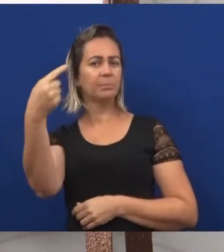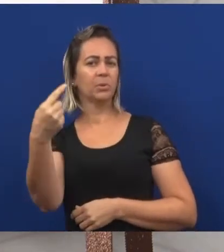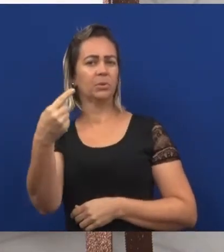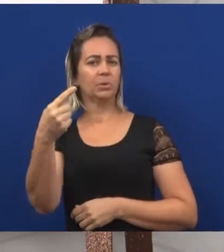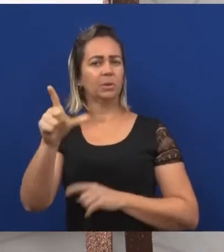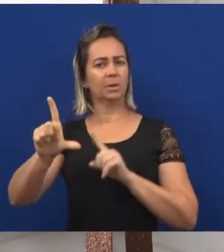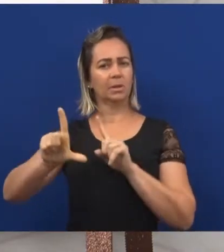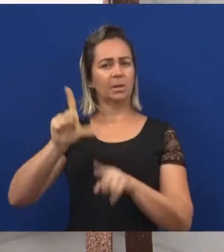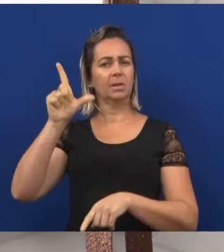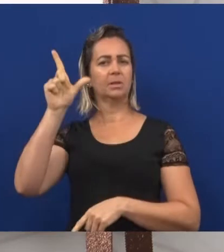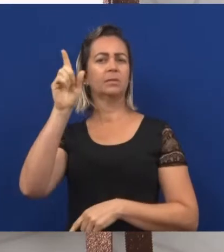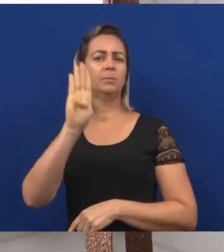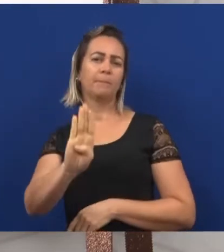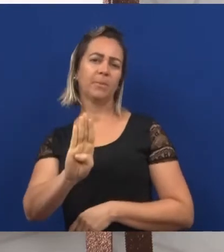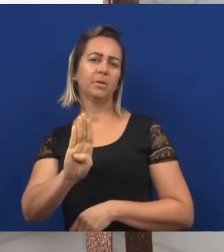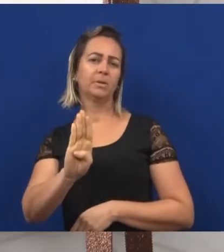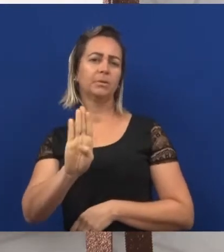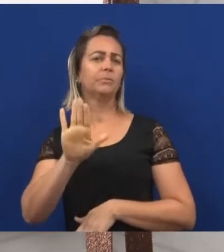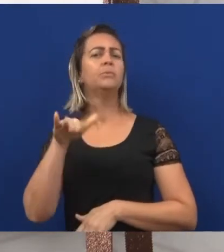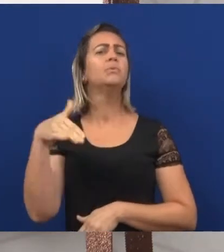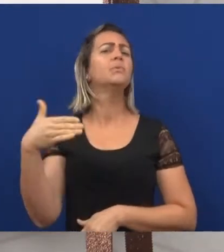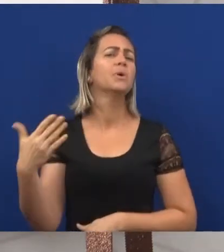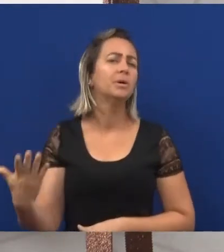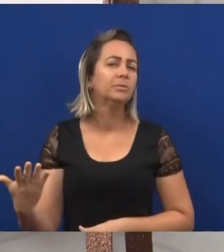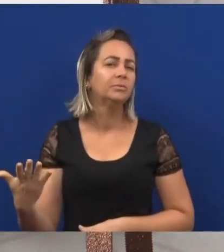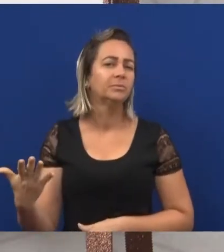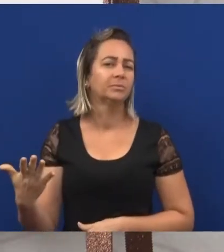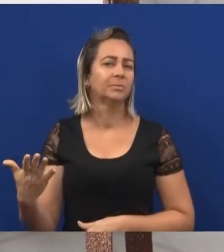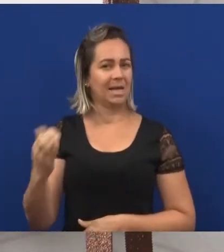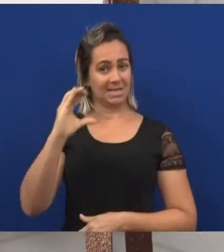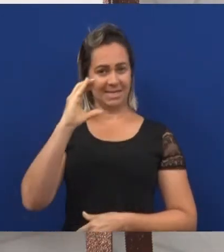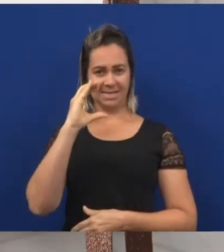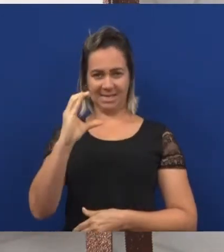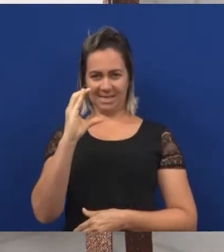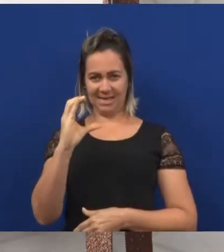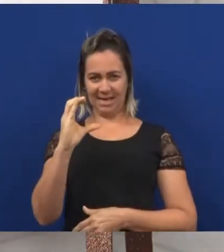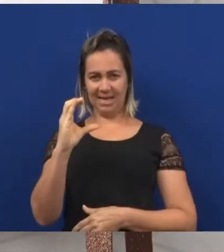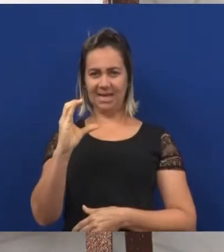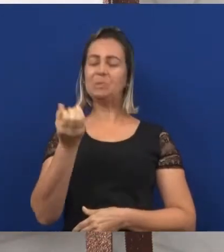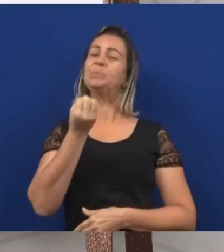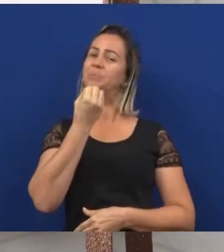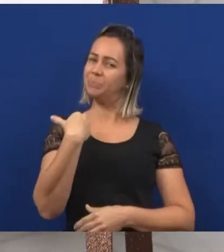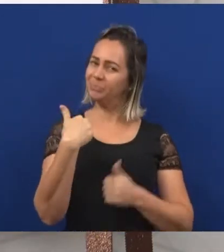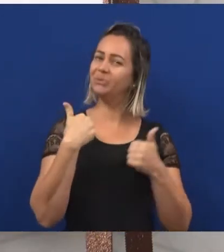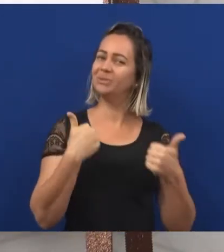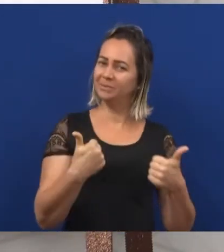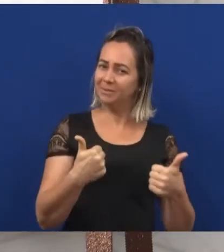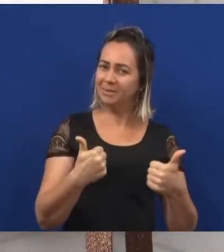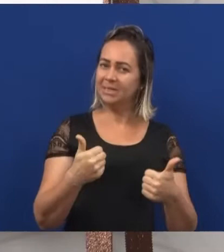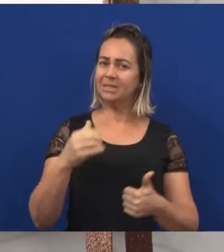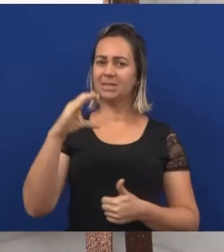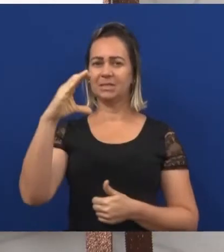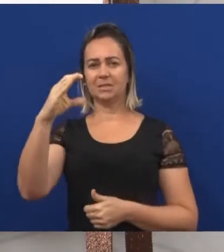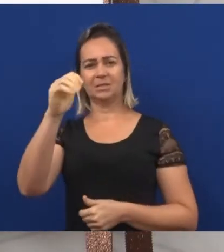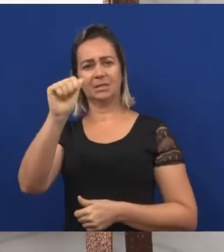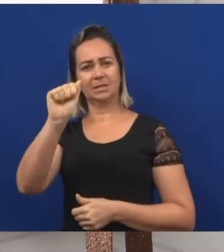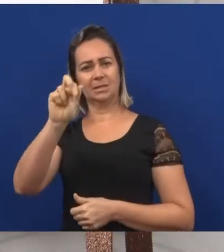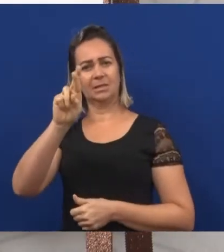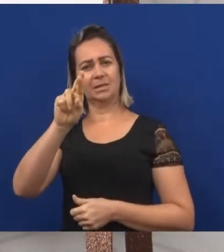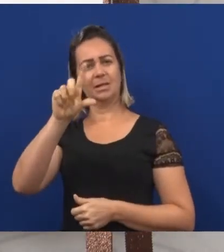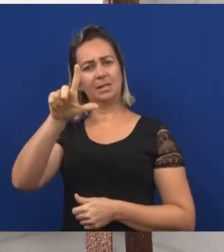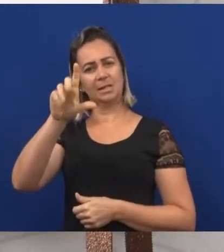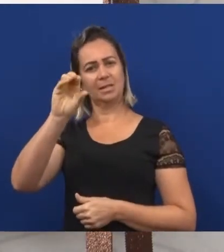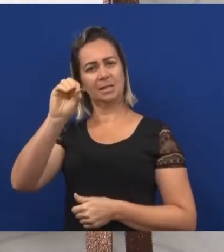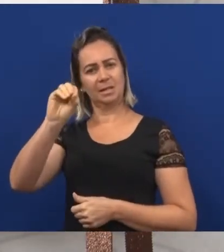B. Qual é a letra que temos? A letra C. C de Carlos. Então, assim, ele